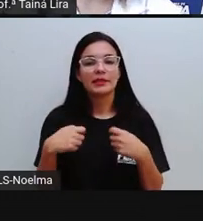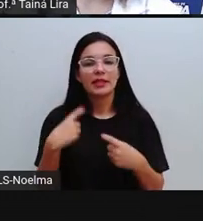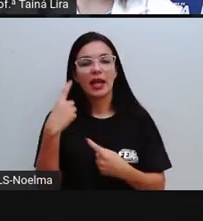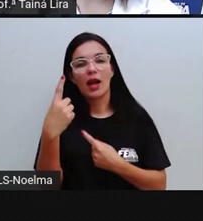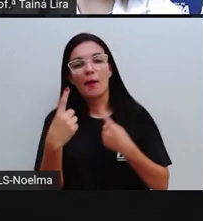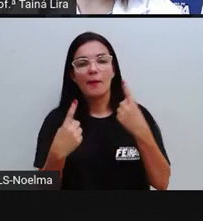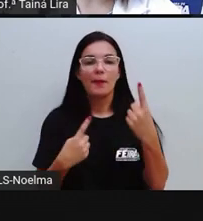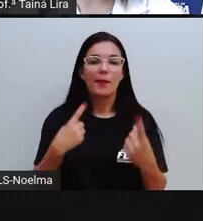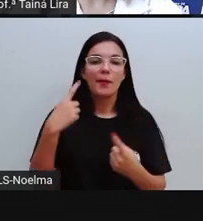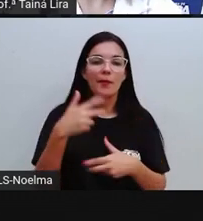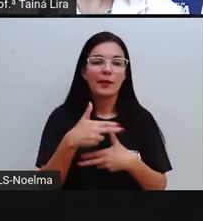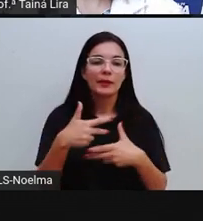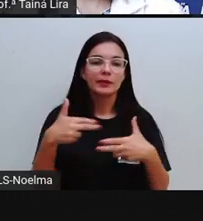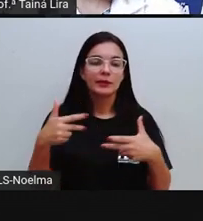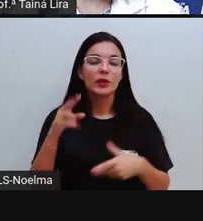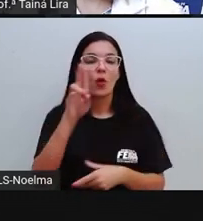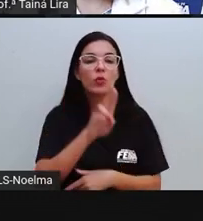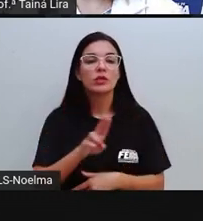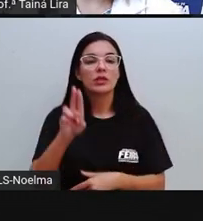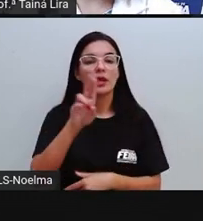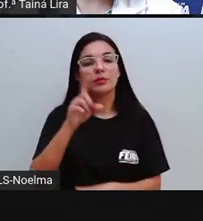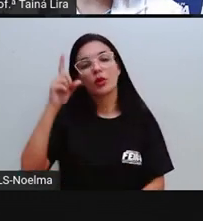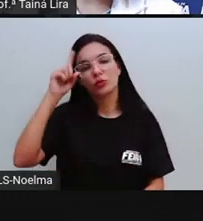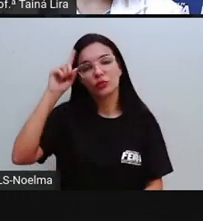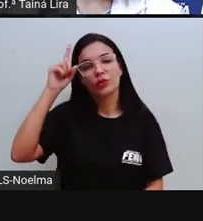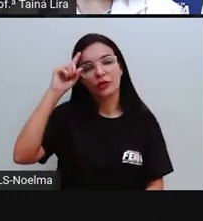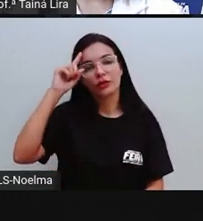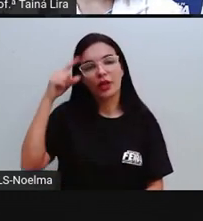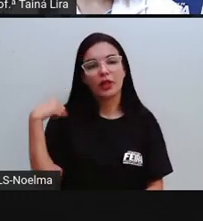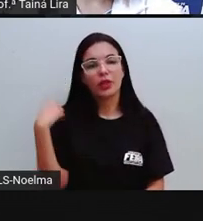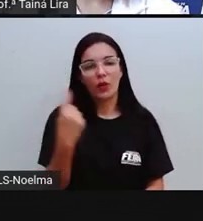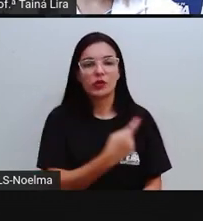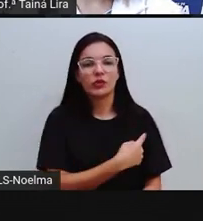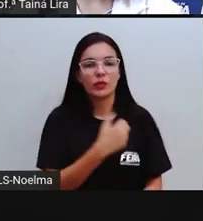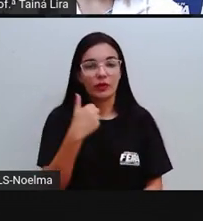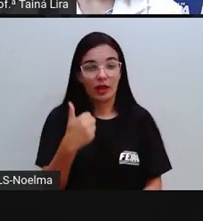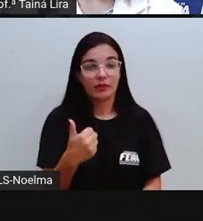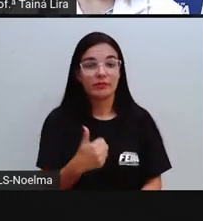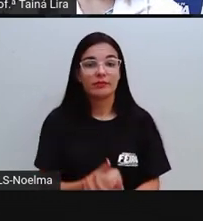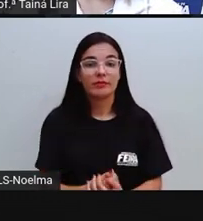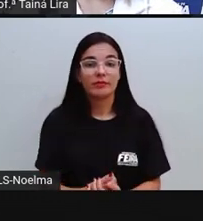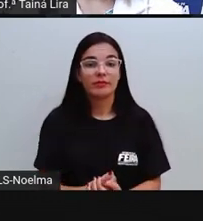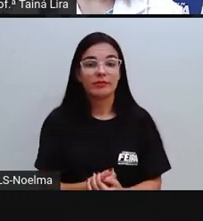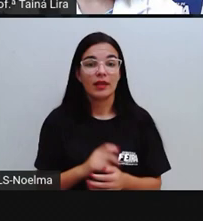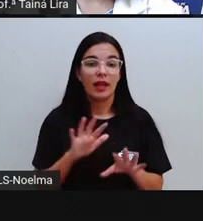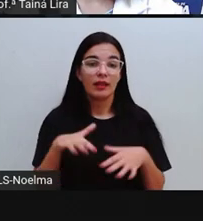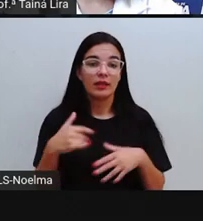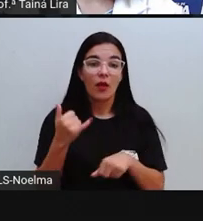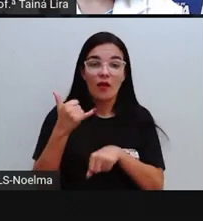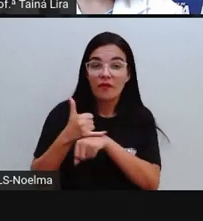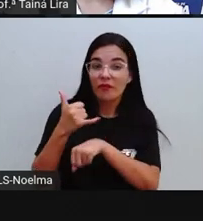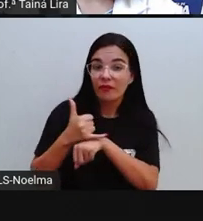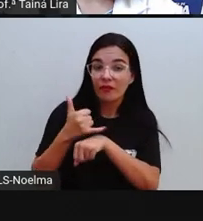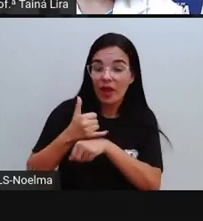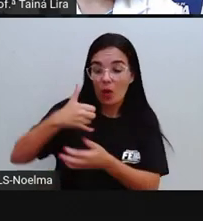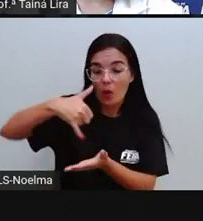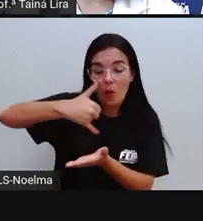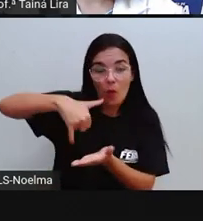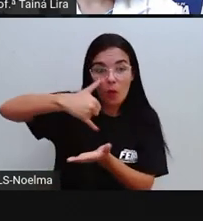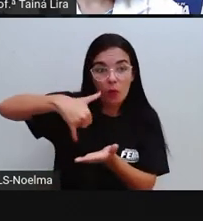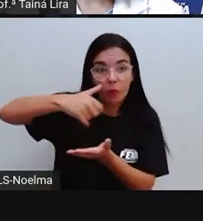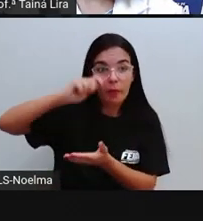coisas que a gente utiliza aí no nosso dia a dia, que a prova vai mostrar, tá certo? Então, o minério de ferro e petróleo são os